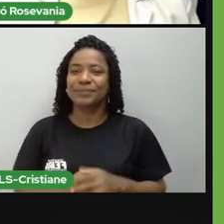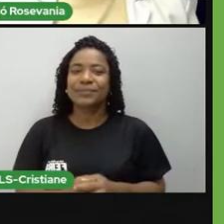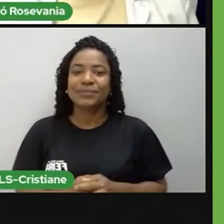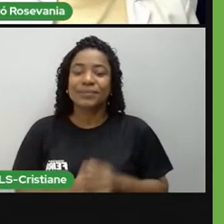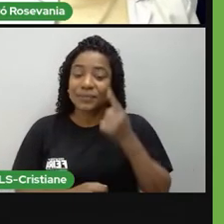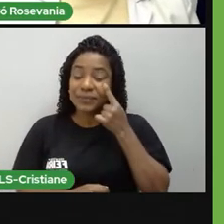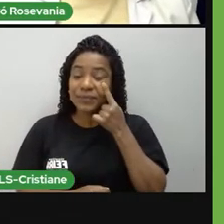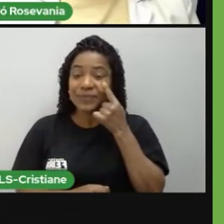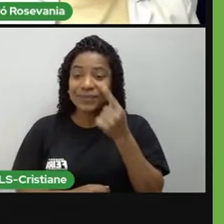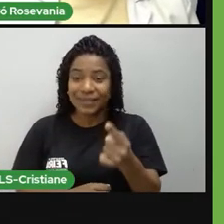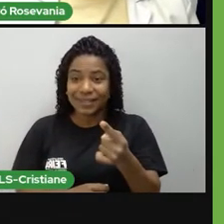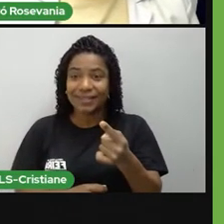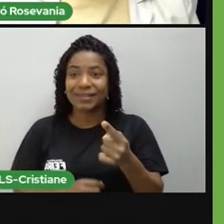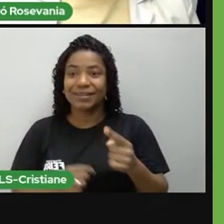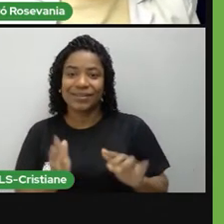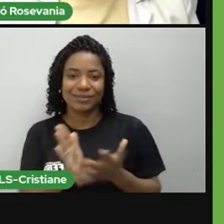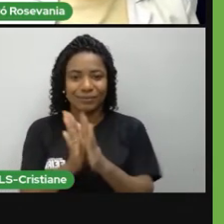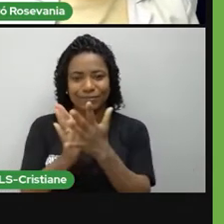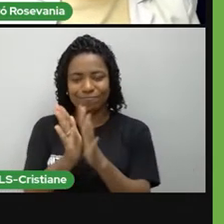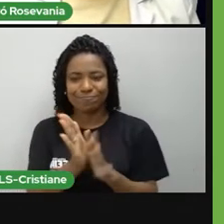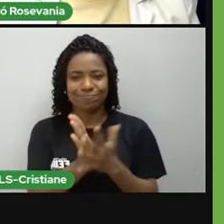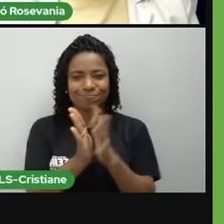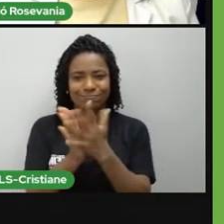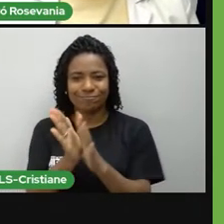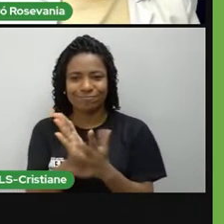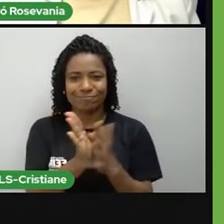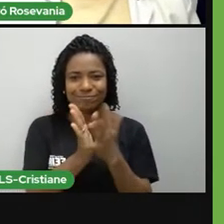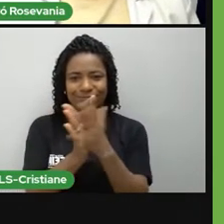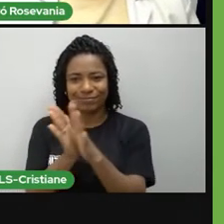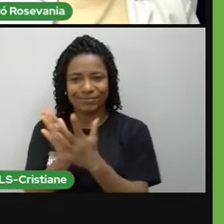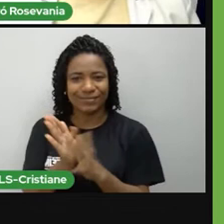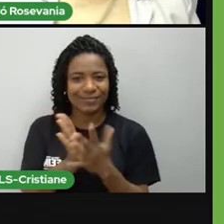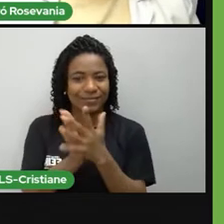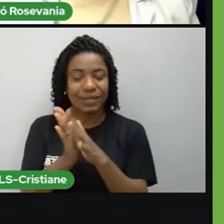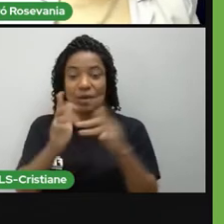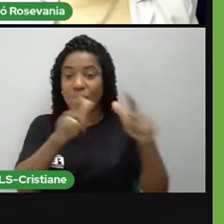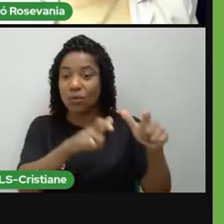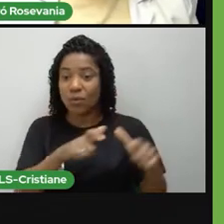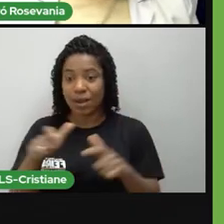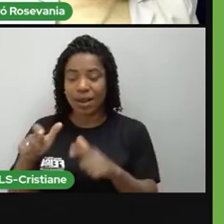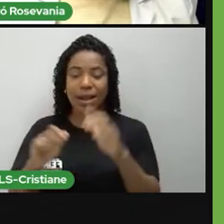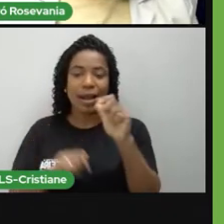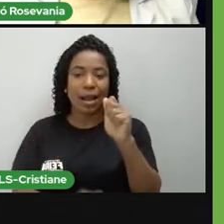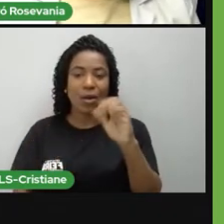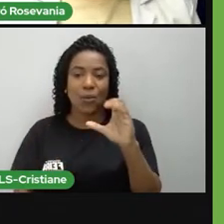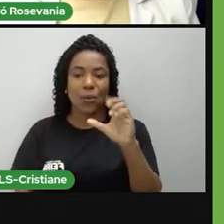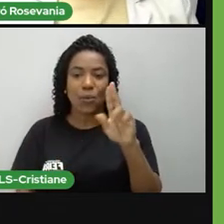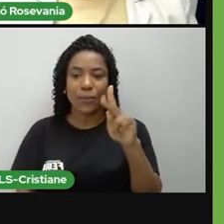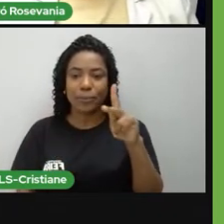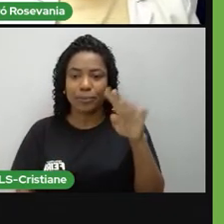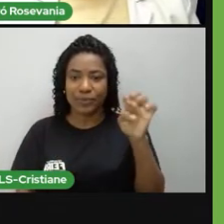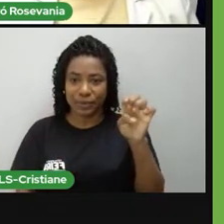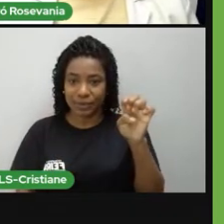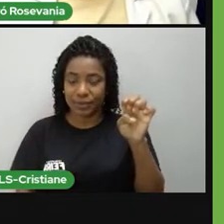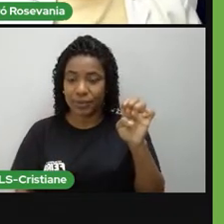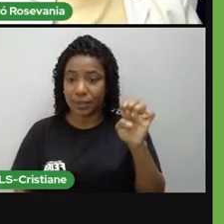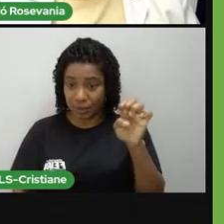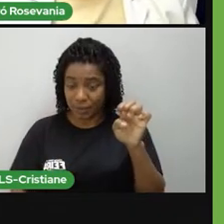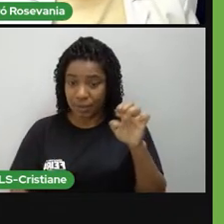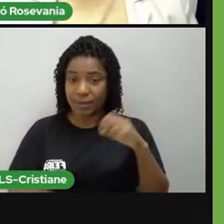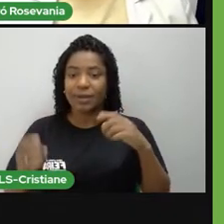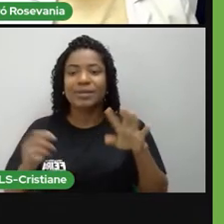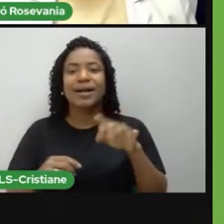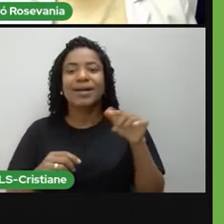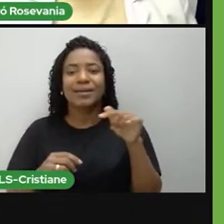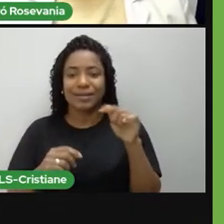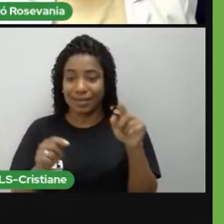observar aqui a questão, né, do samba de roda, esse é de acupe, né, mas a gente tem um bastante conhecido aqui, né, na nossa